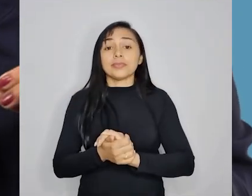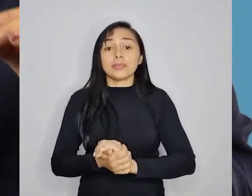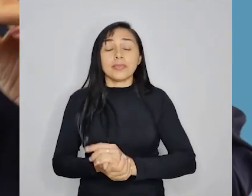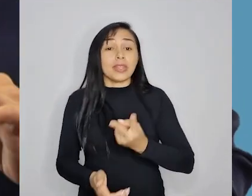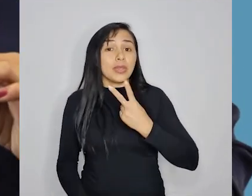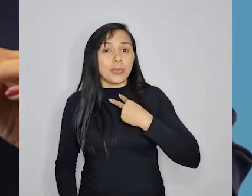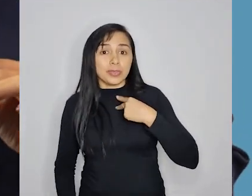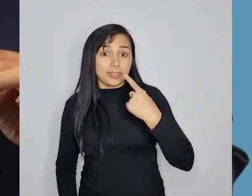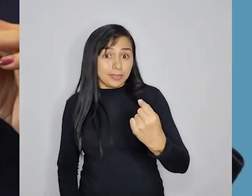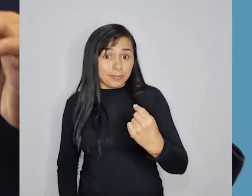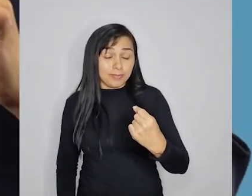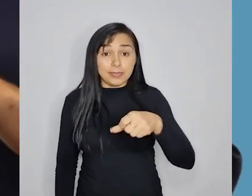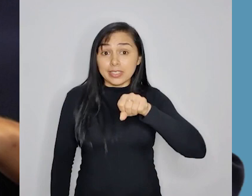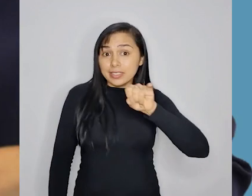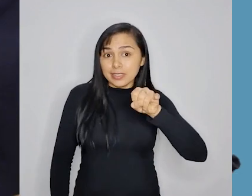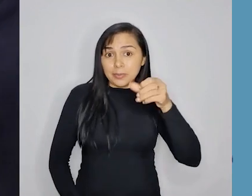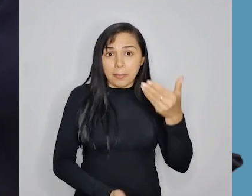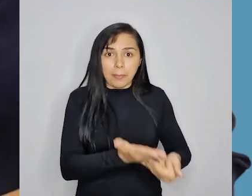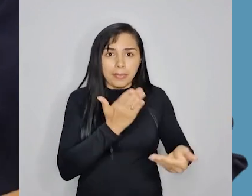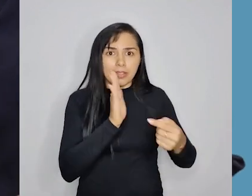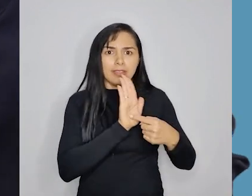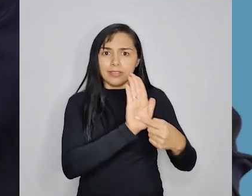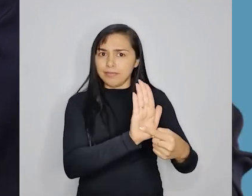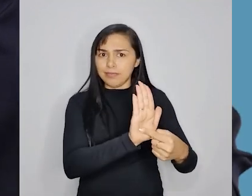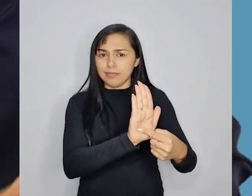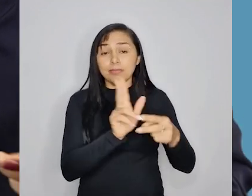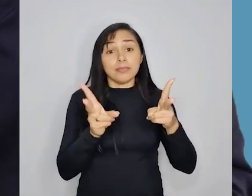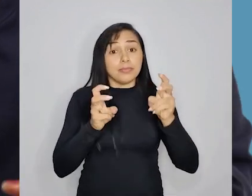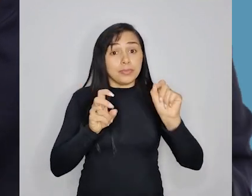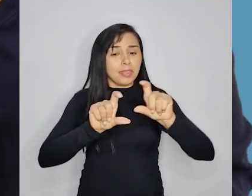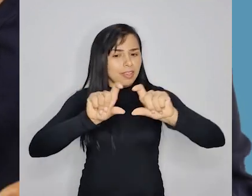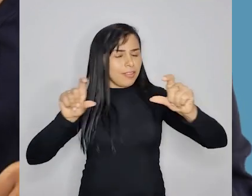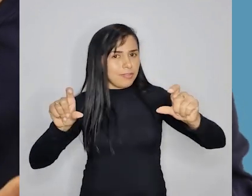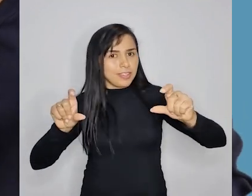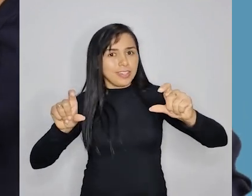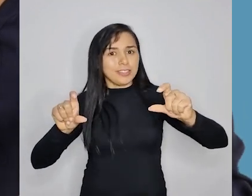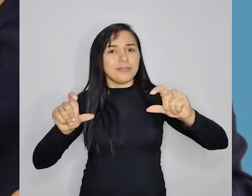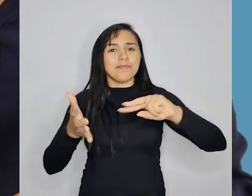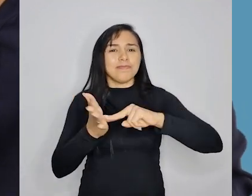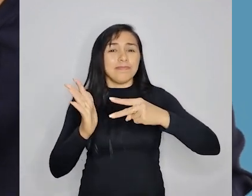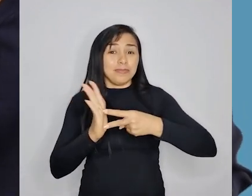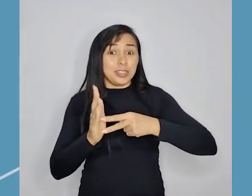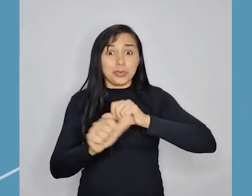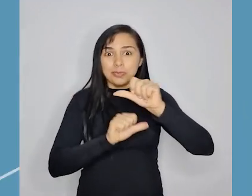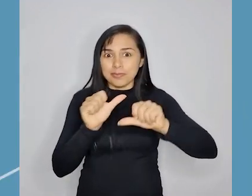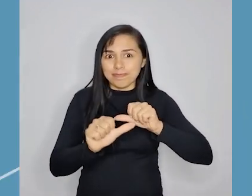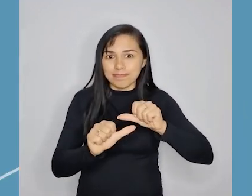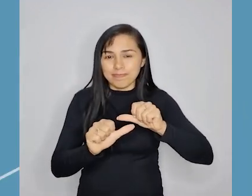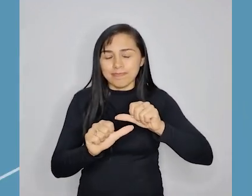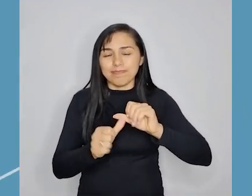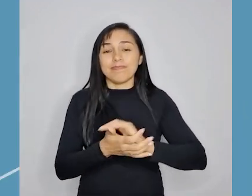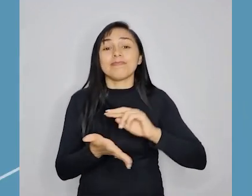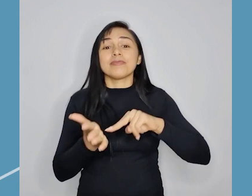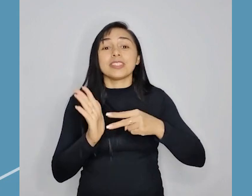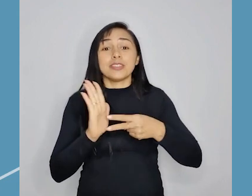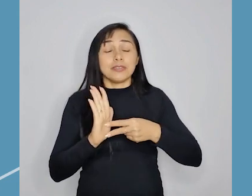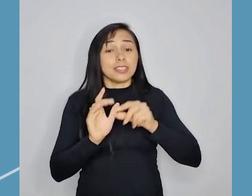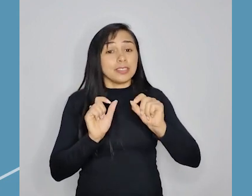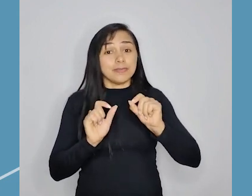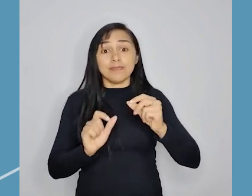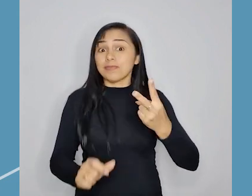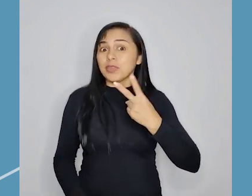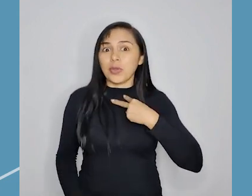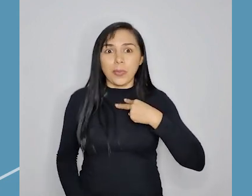Não podemos sair, se perdemos a apresentação. A frase ficou sem sentido, não verdade? Isso quer dizer que, neste